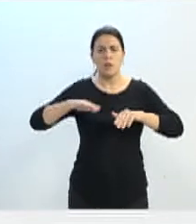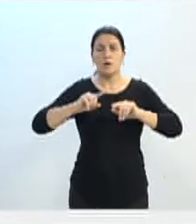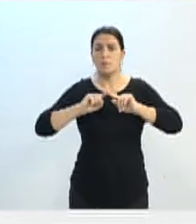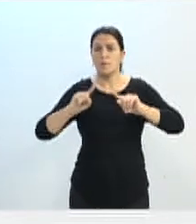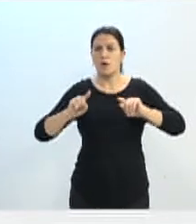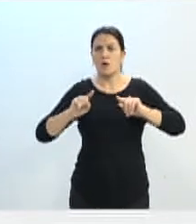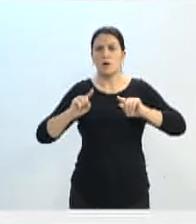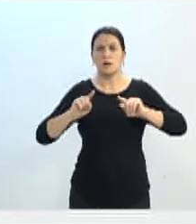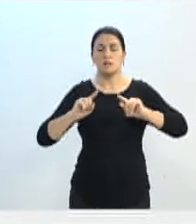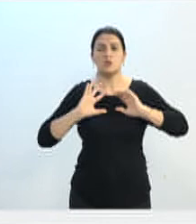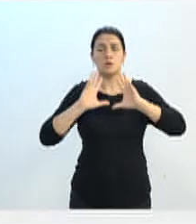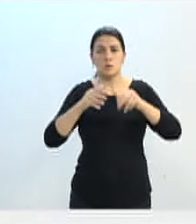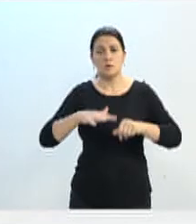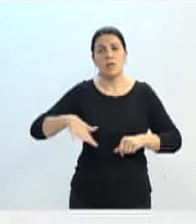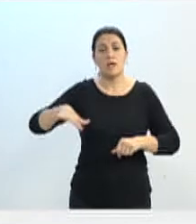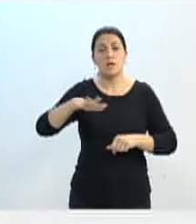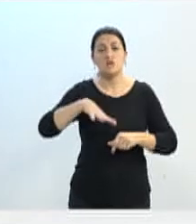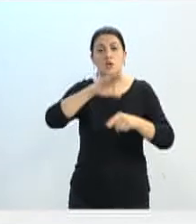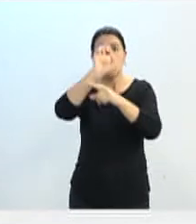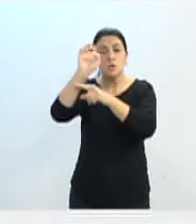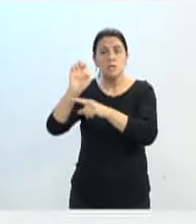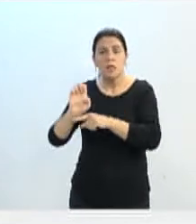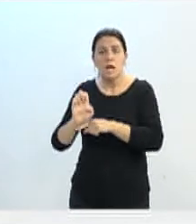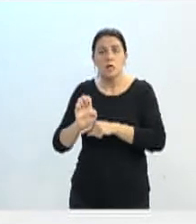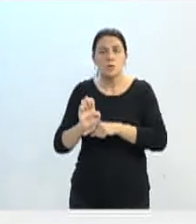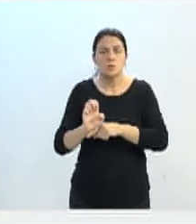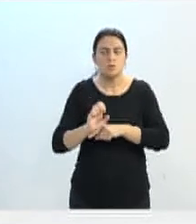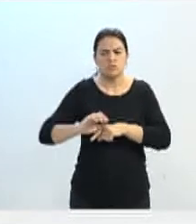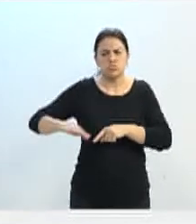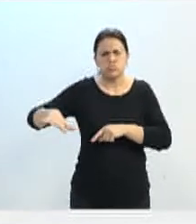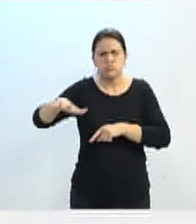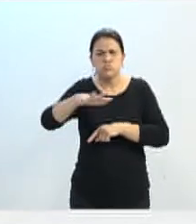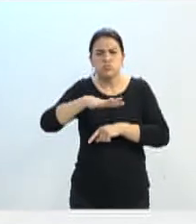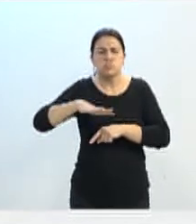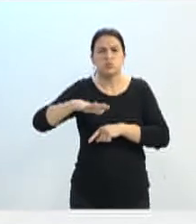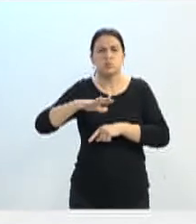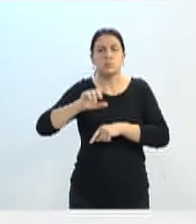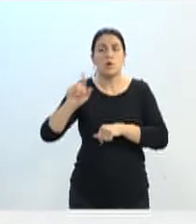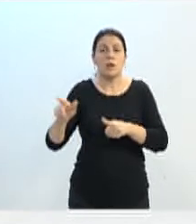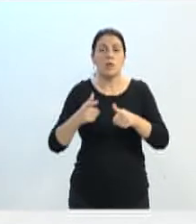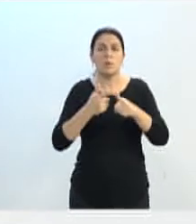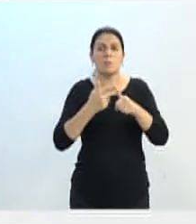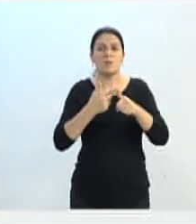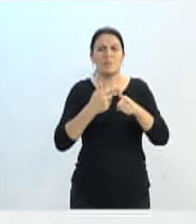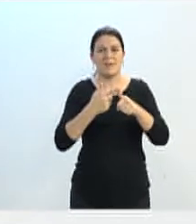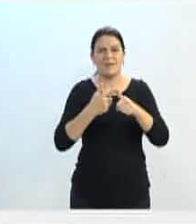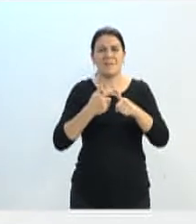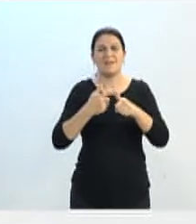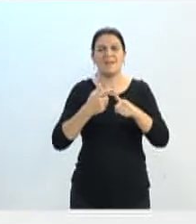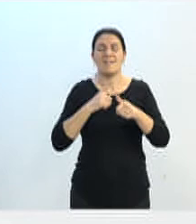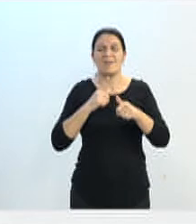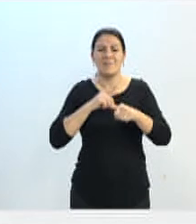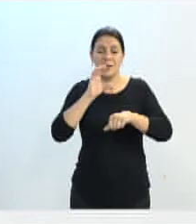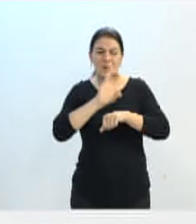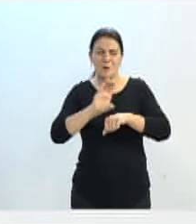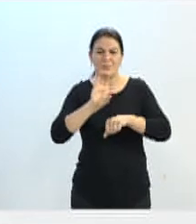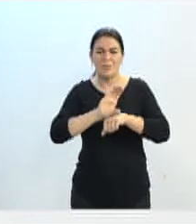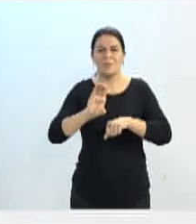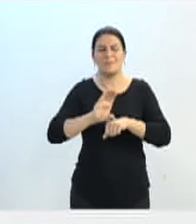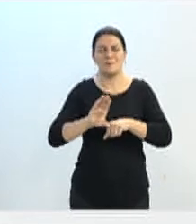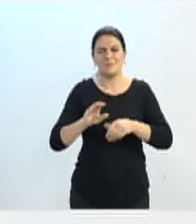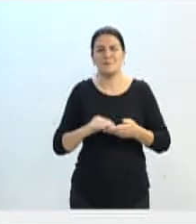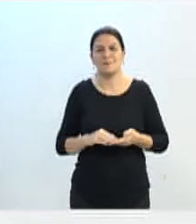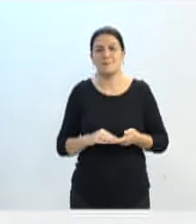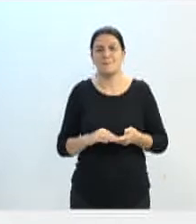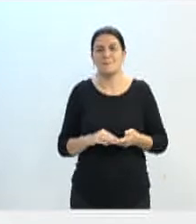em todas as regiões do Estado, é a primeira vez que a FURB oferece esses cursos. Então, também é uma forma que a reitoria, a